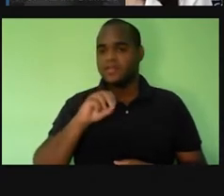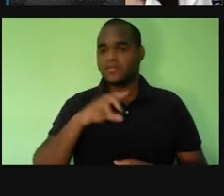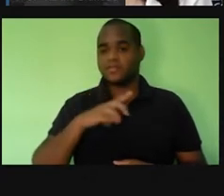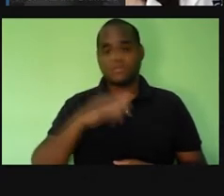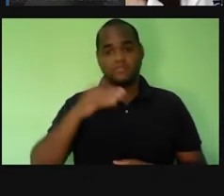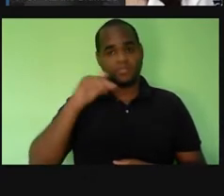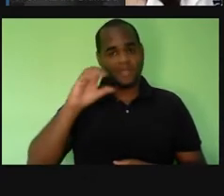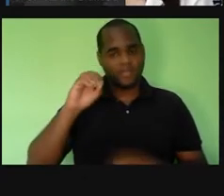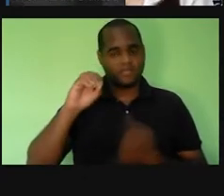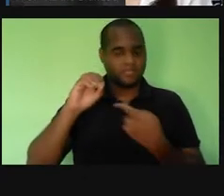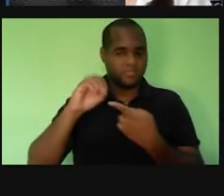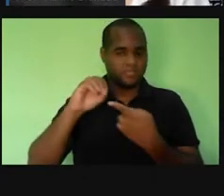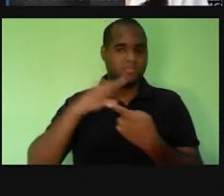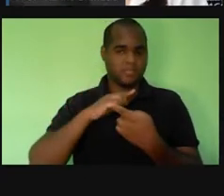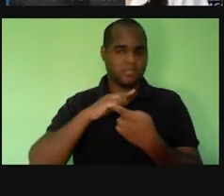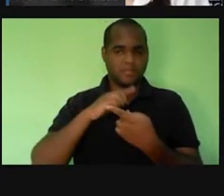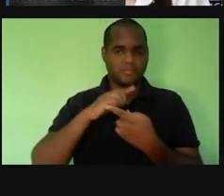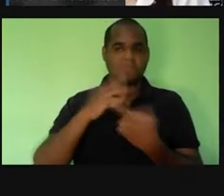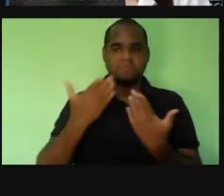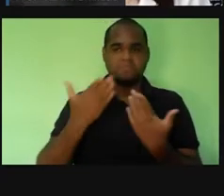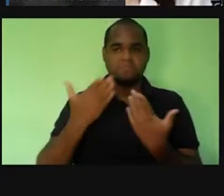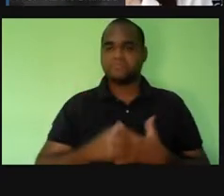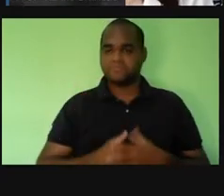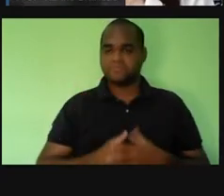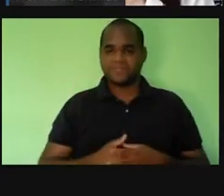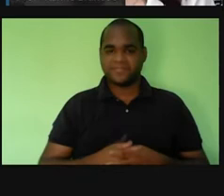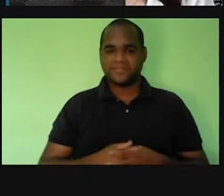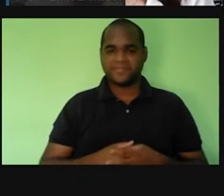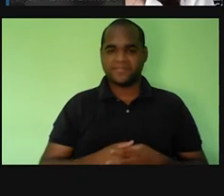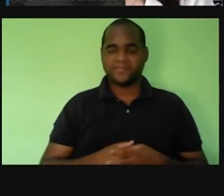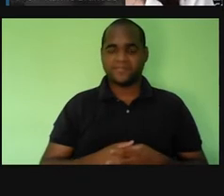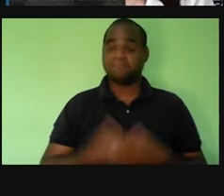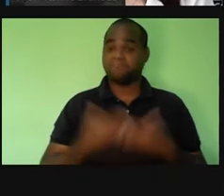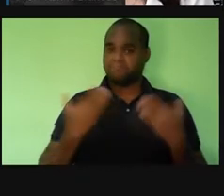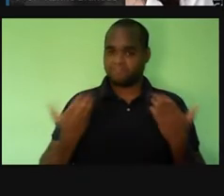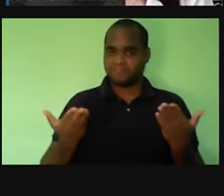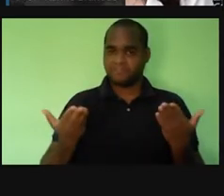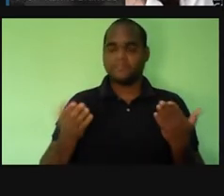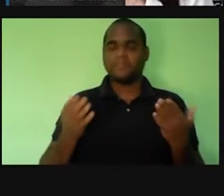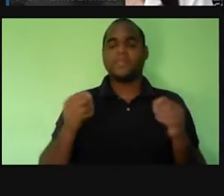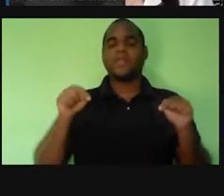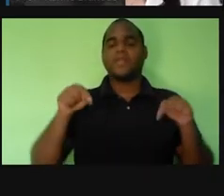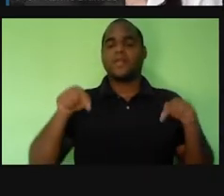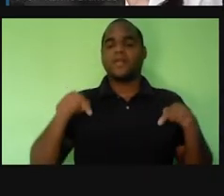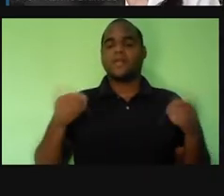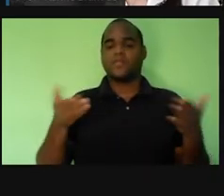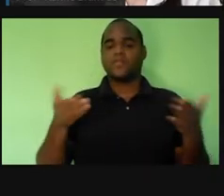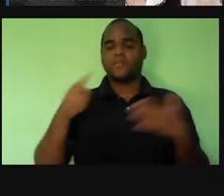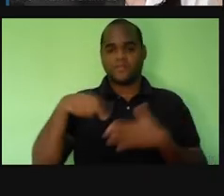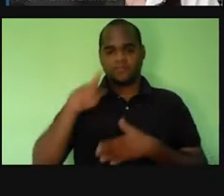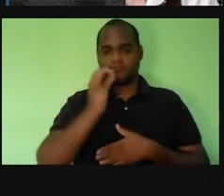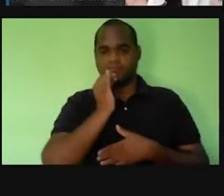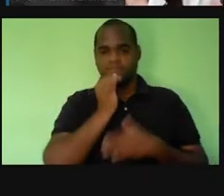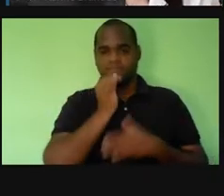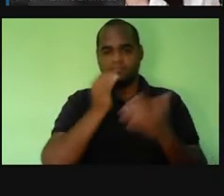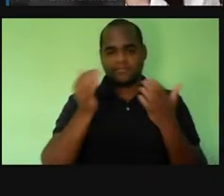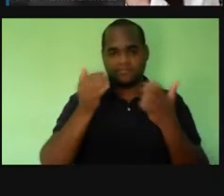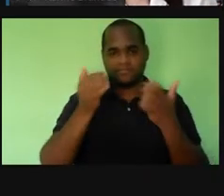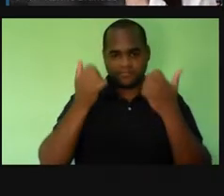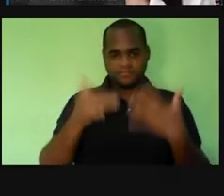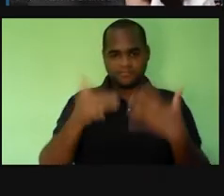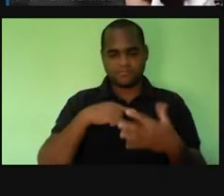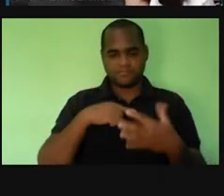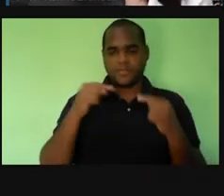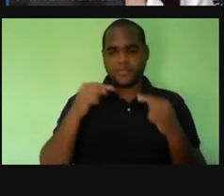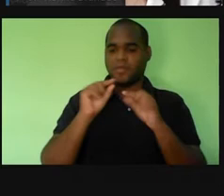10, tá? Já vai ser básico, certo? Então, aqui a gente viu um exemplo, Uma forma, uma